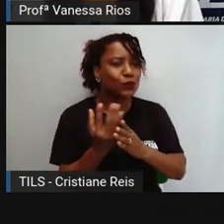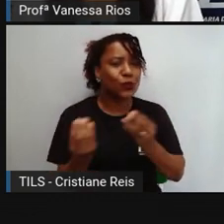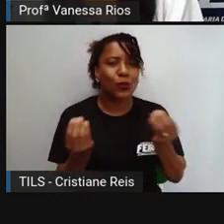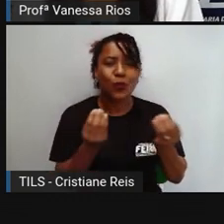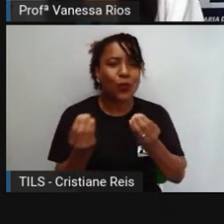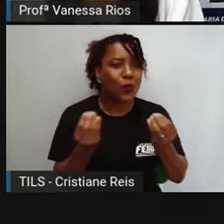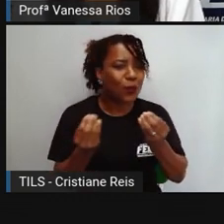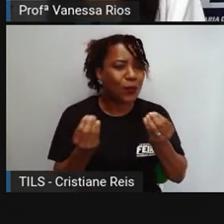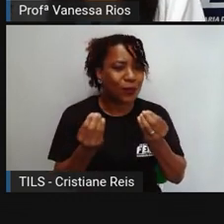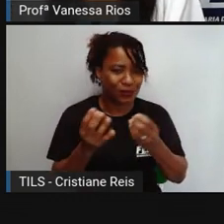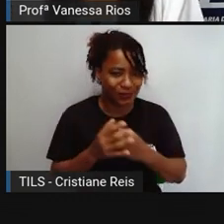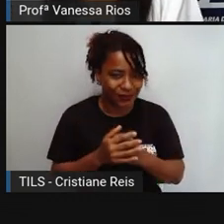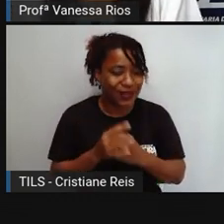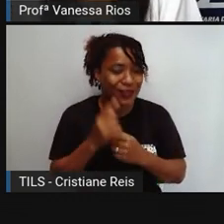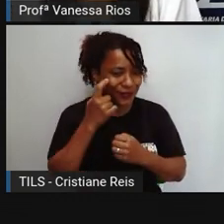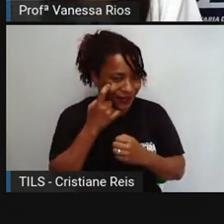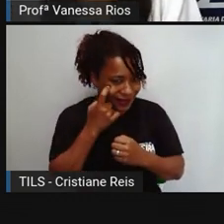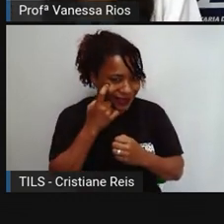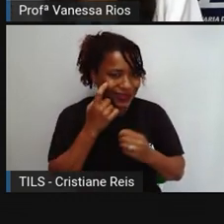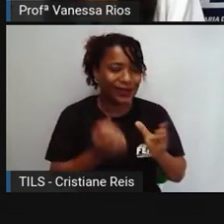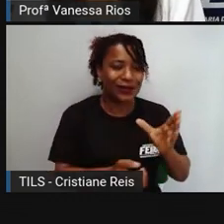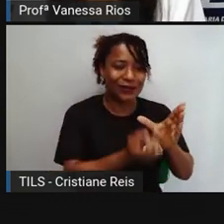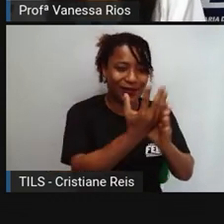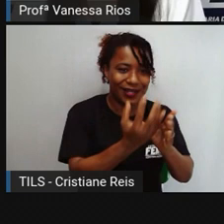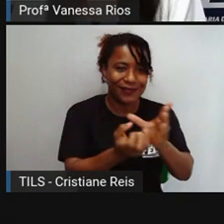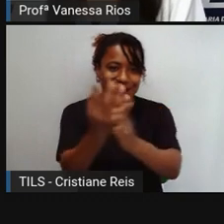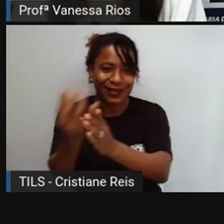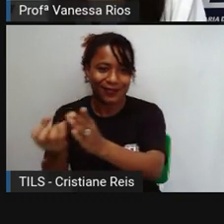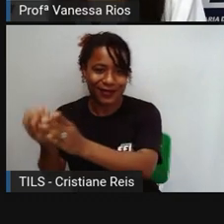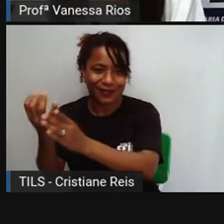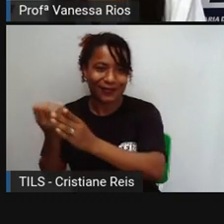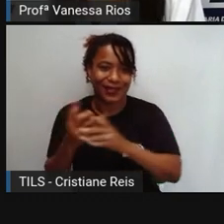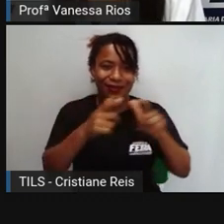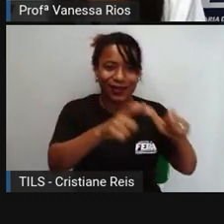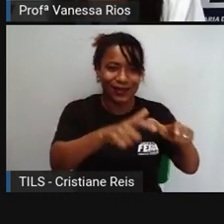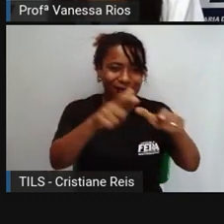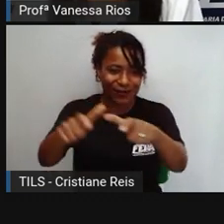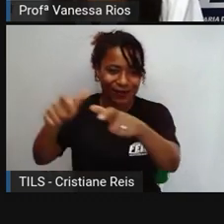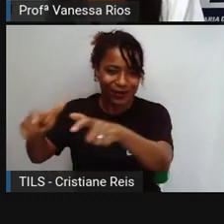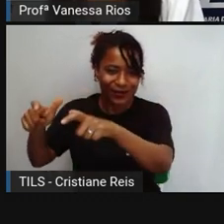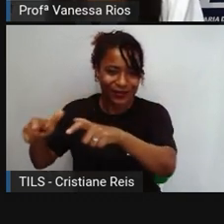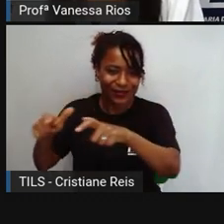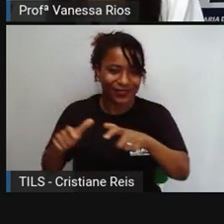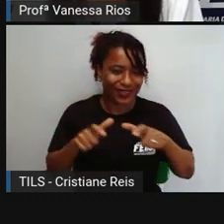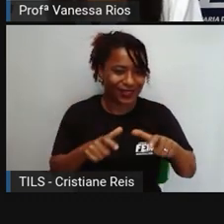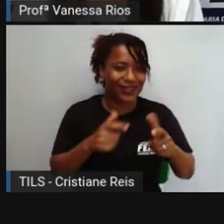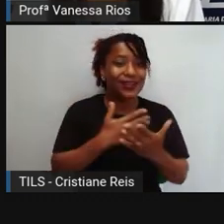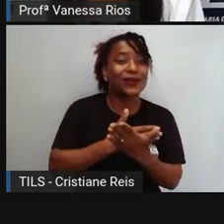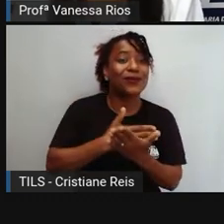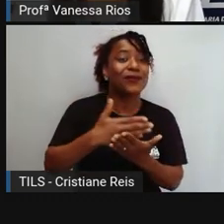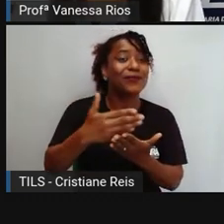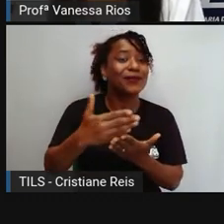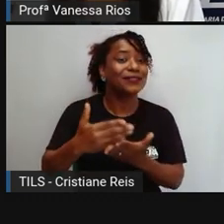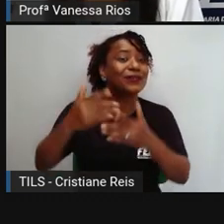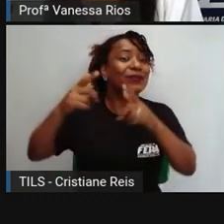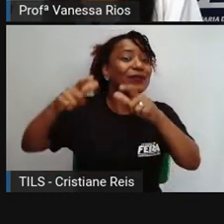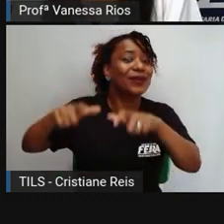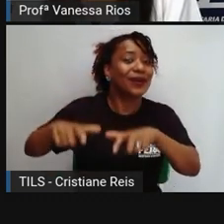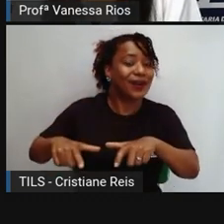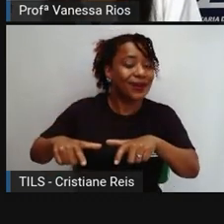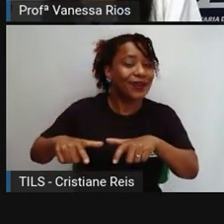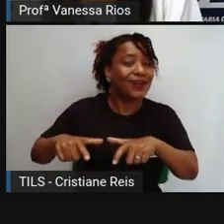diferentes momentos e em diferentes lugares, aí a gente cita justamente o surgimento da escrita aí na